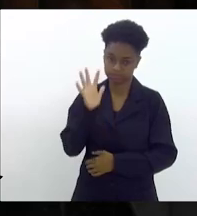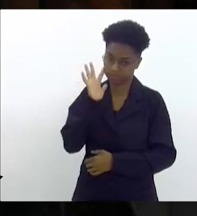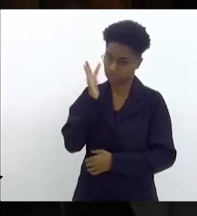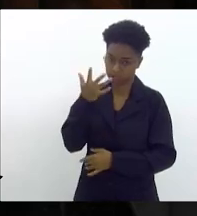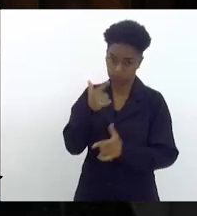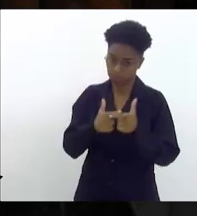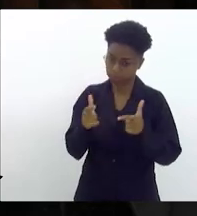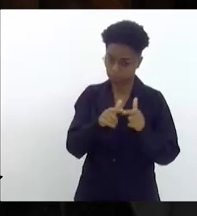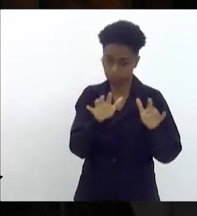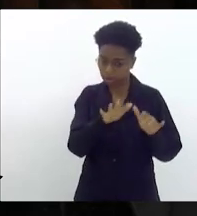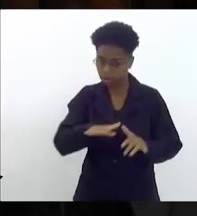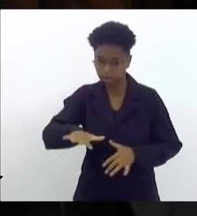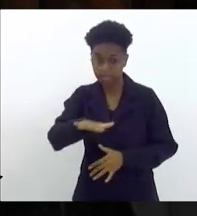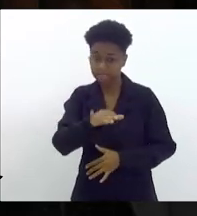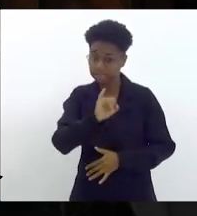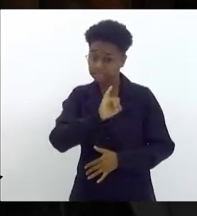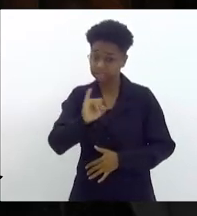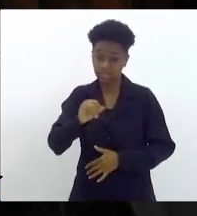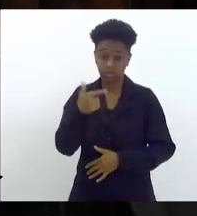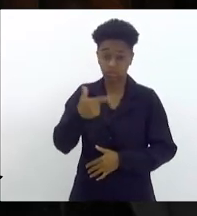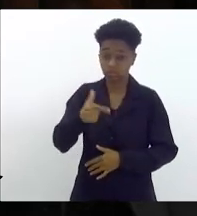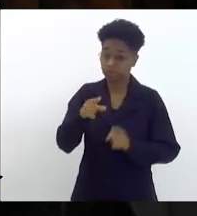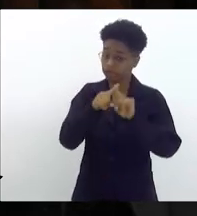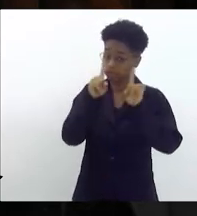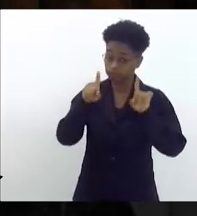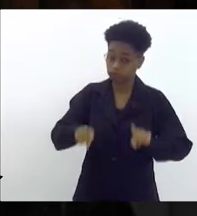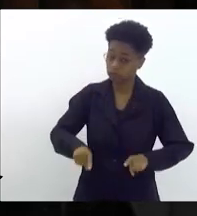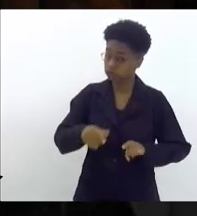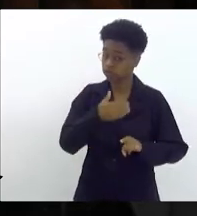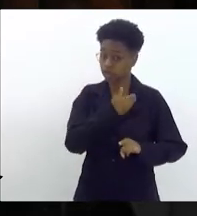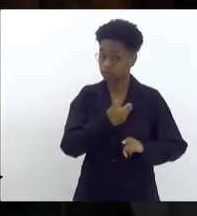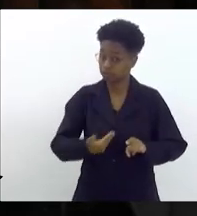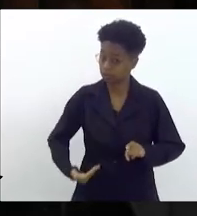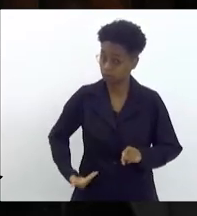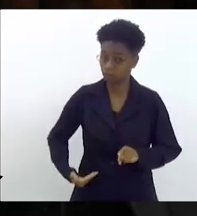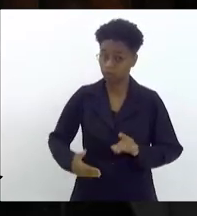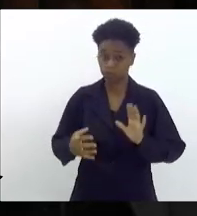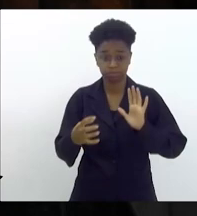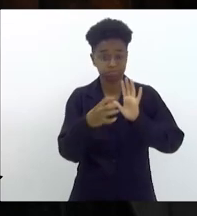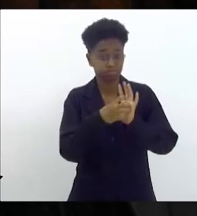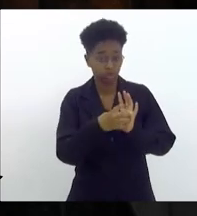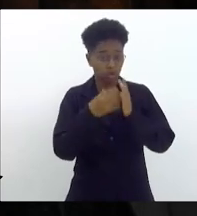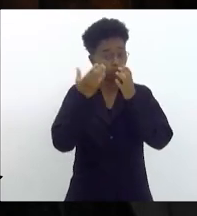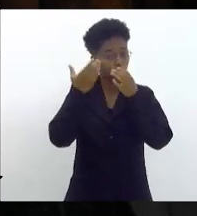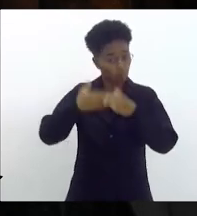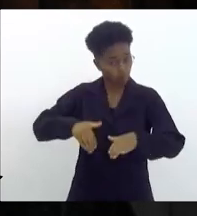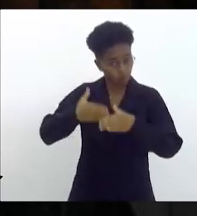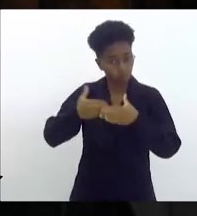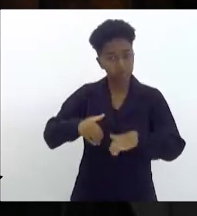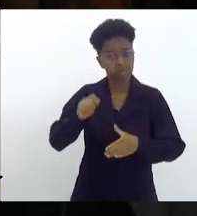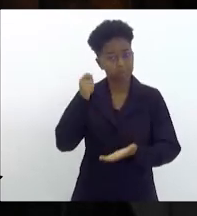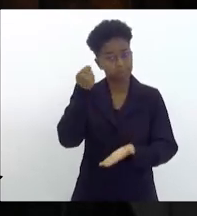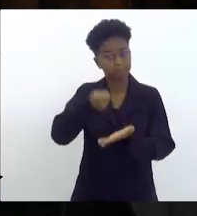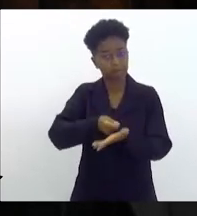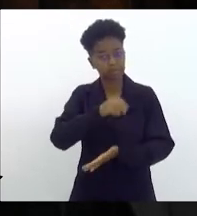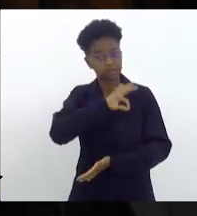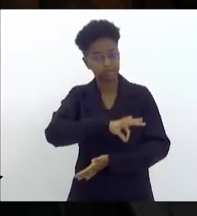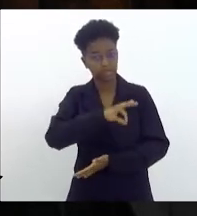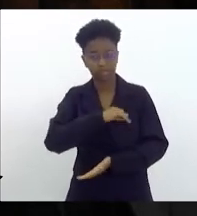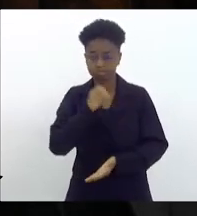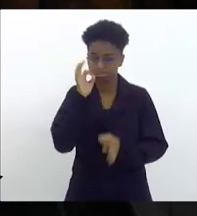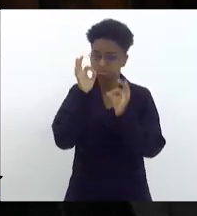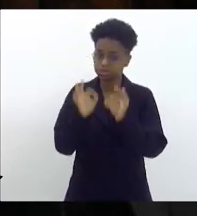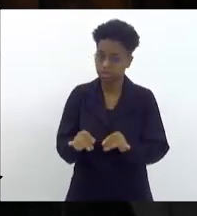sem funcionário público concursado, justamente remunerado e